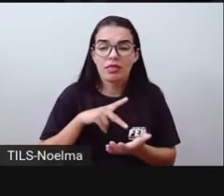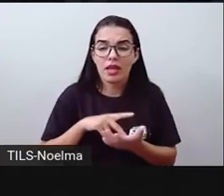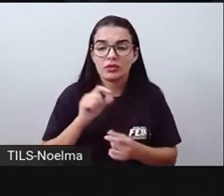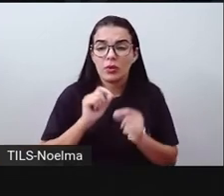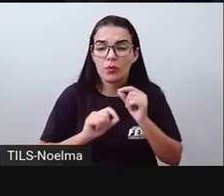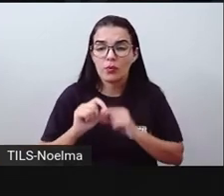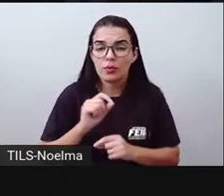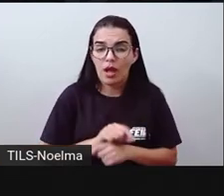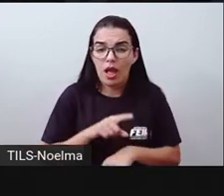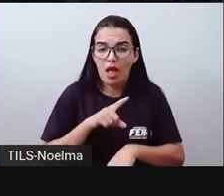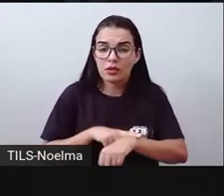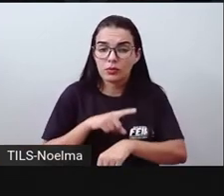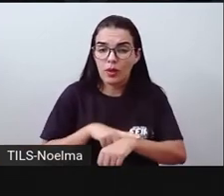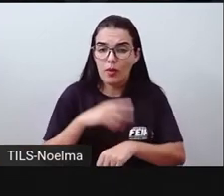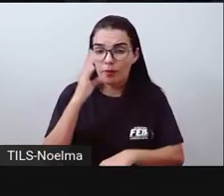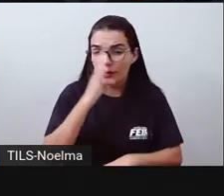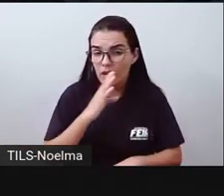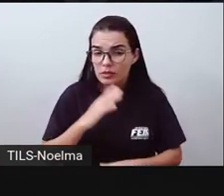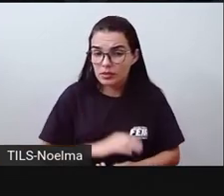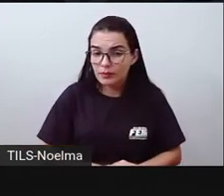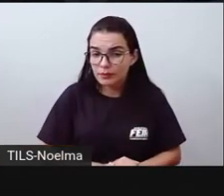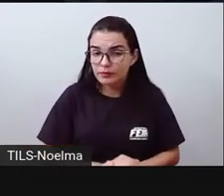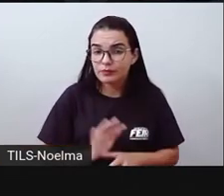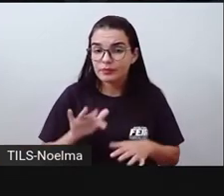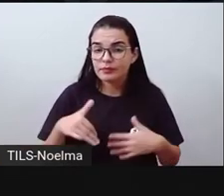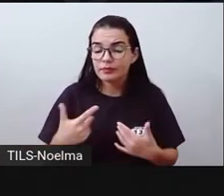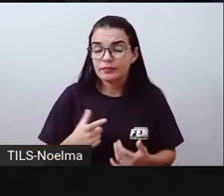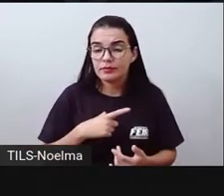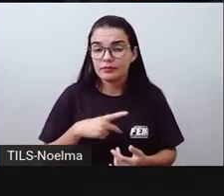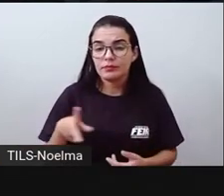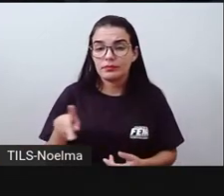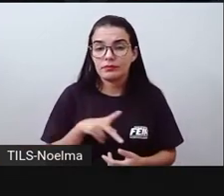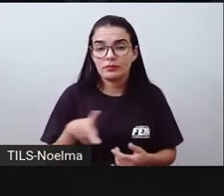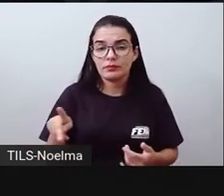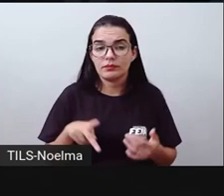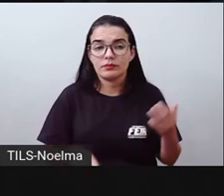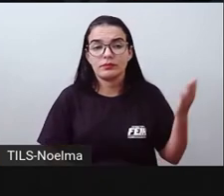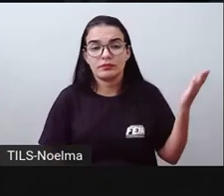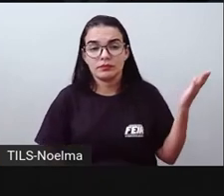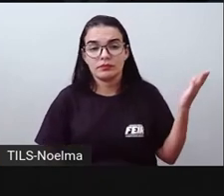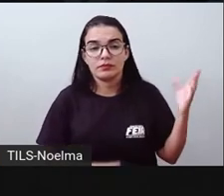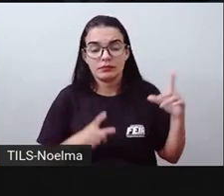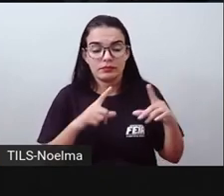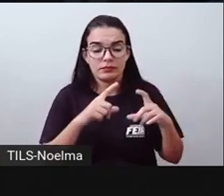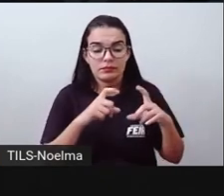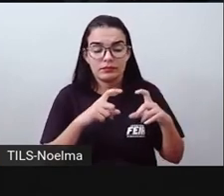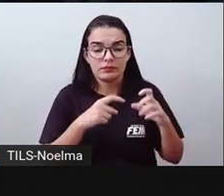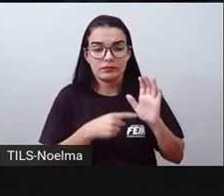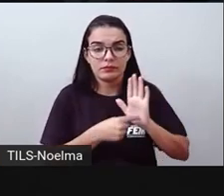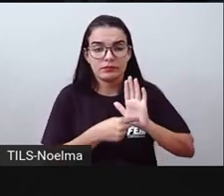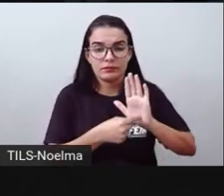à realidade atual do nosso país, a PRO trouxe aí essas imagens retratando